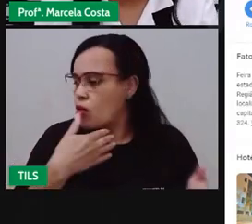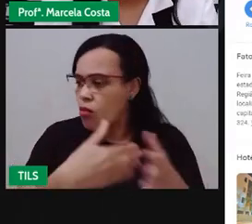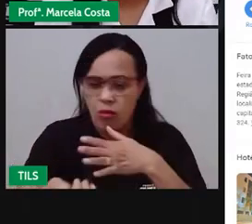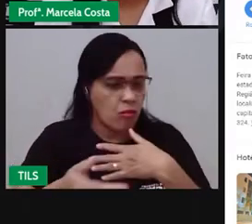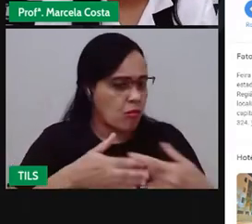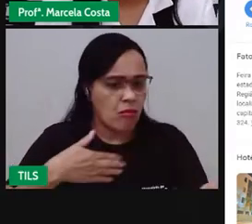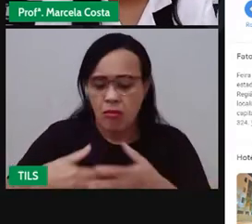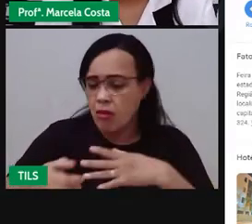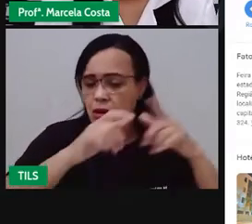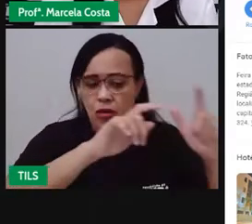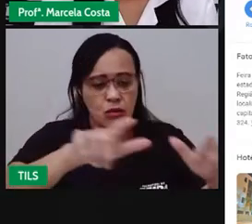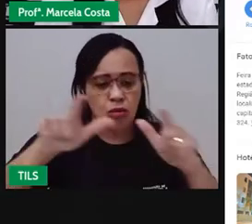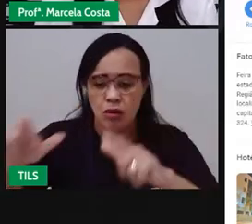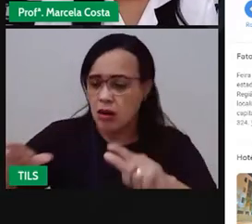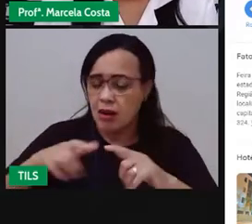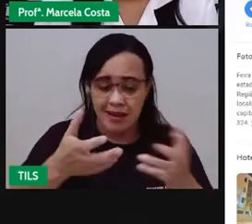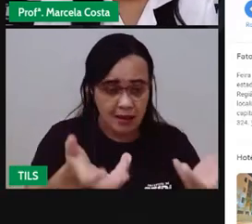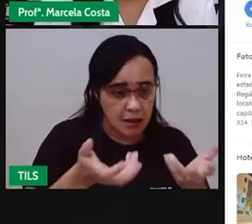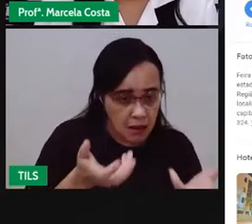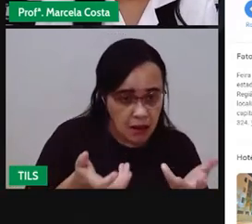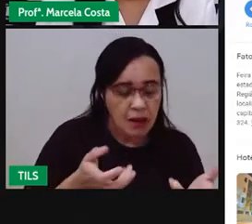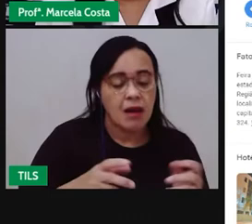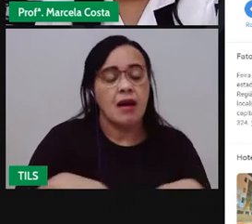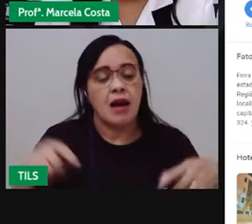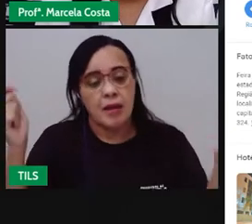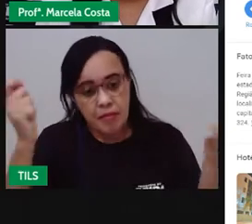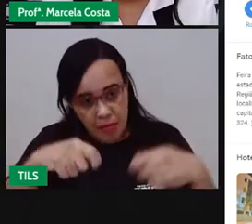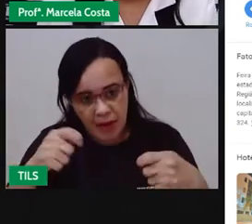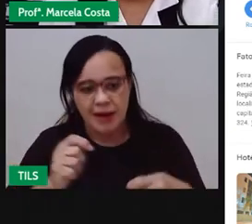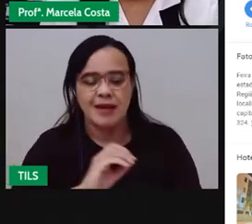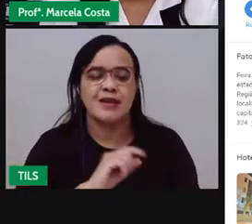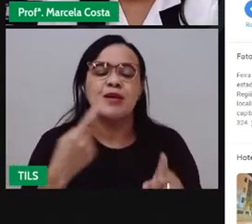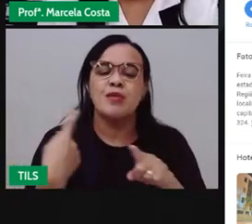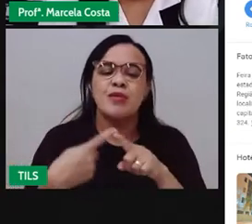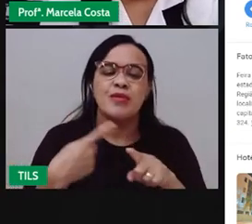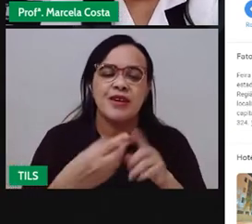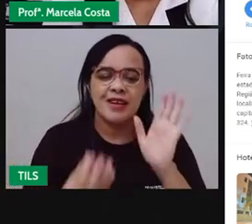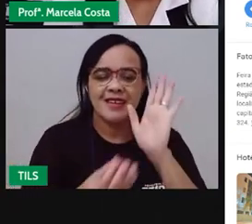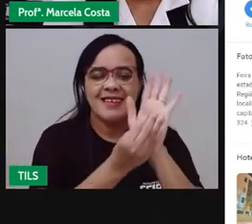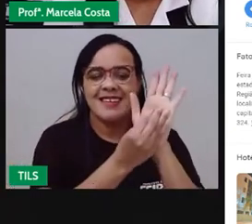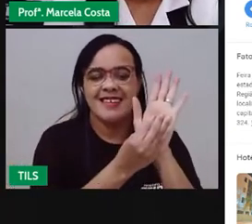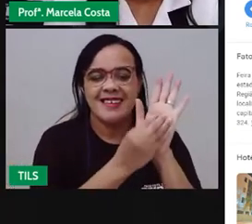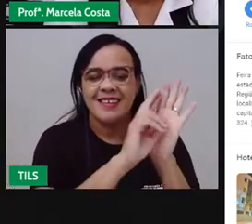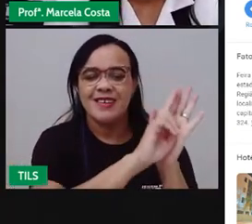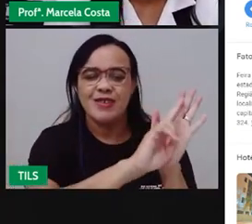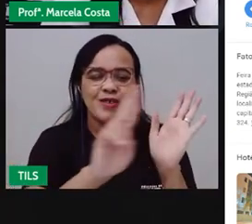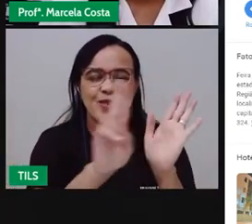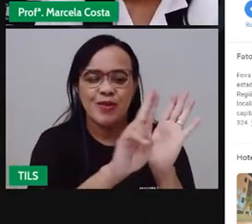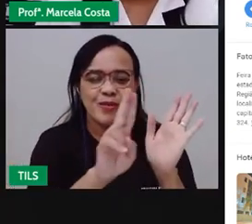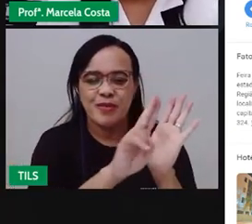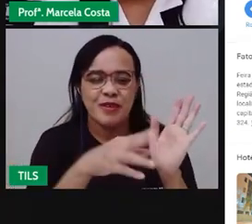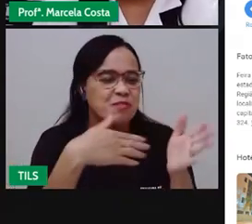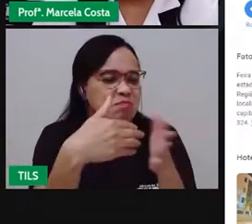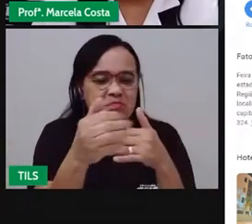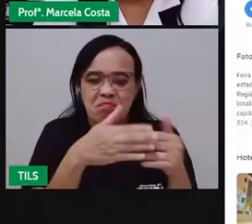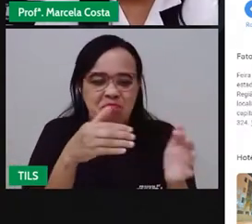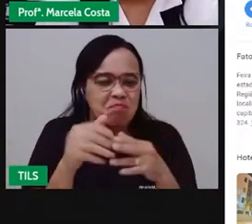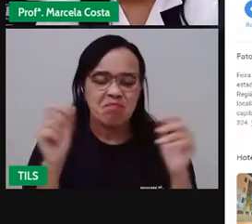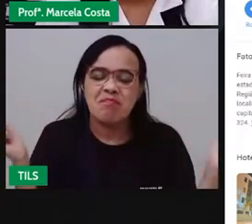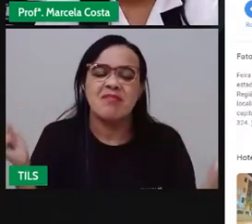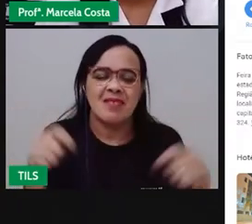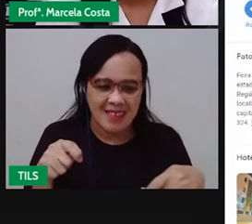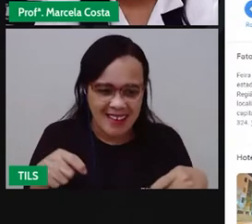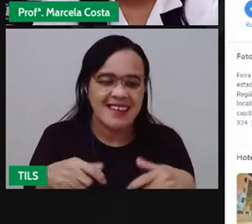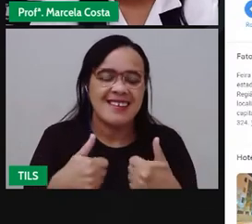lugar que você queira ir aqui no município usando o aplicativo.